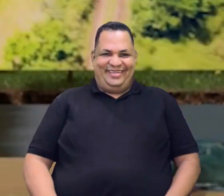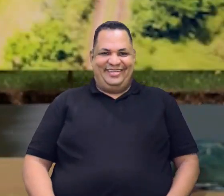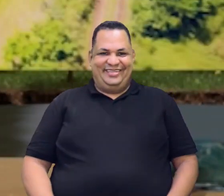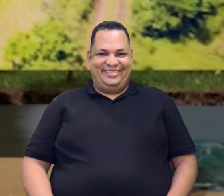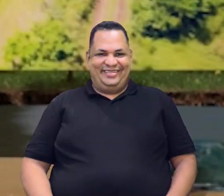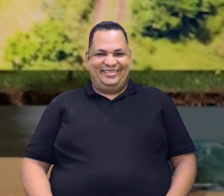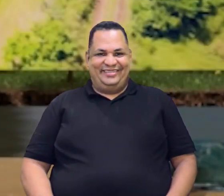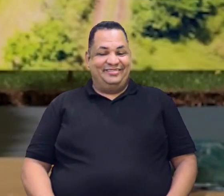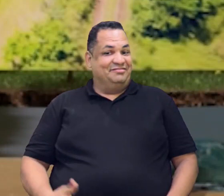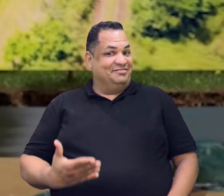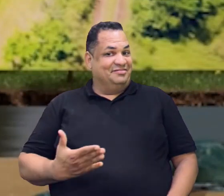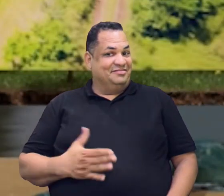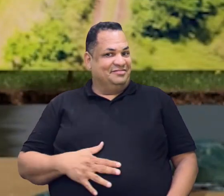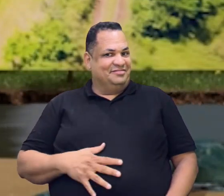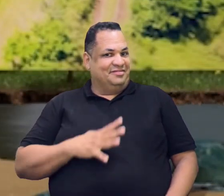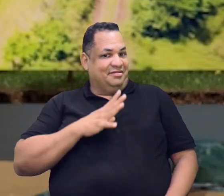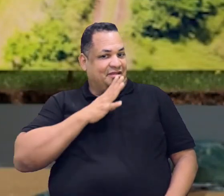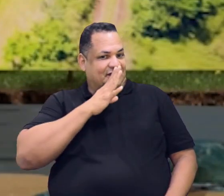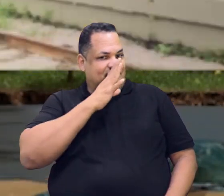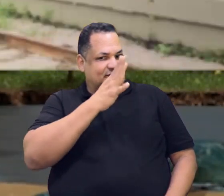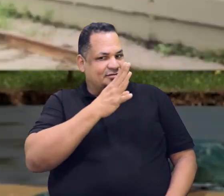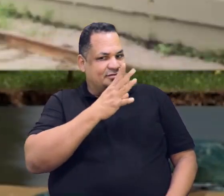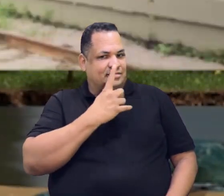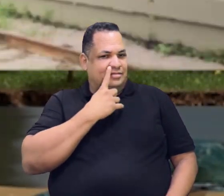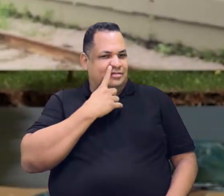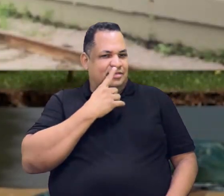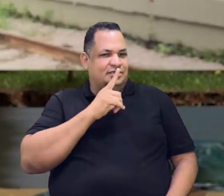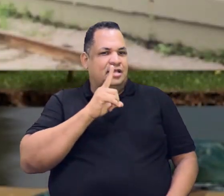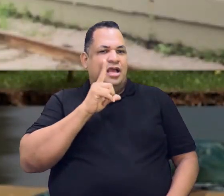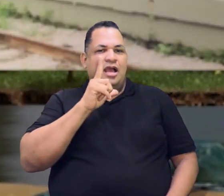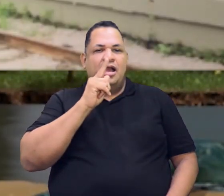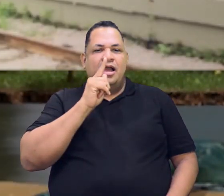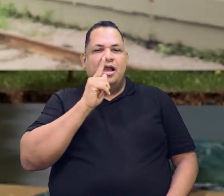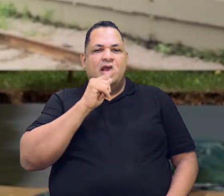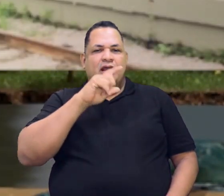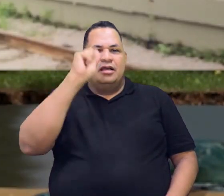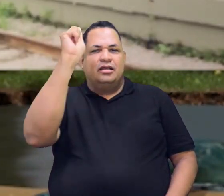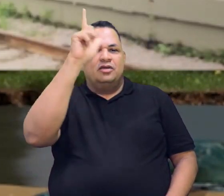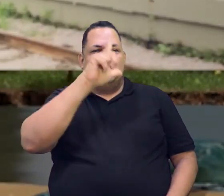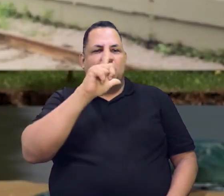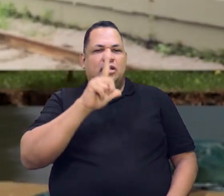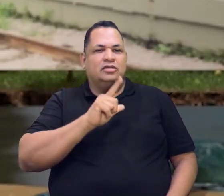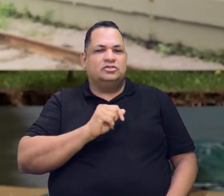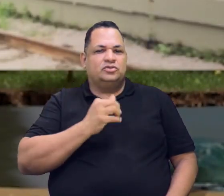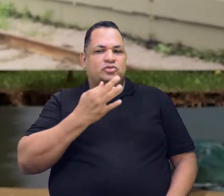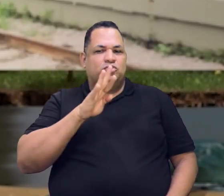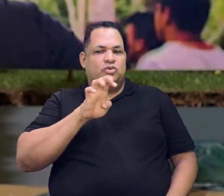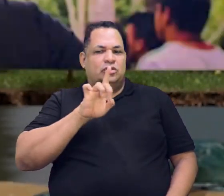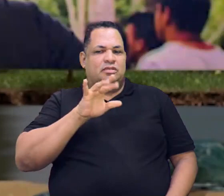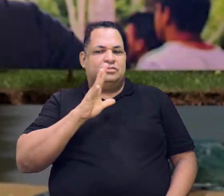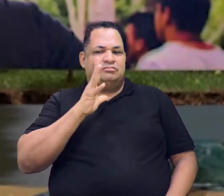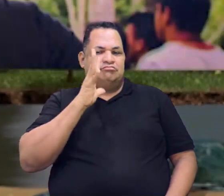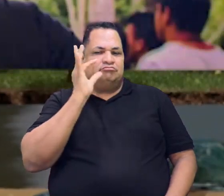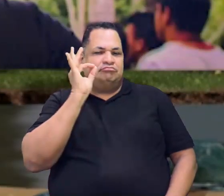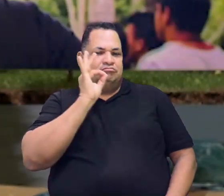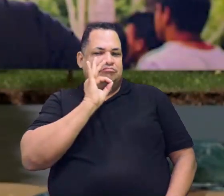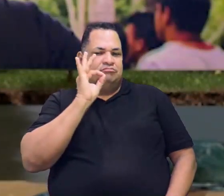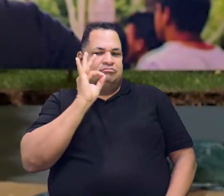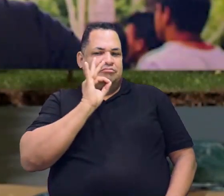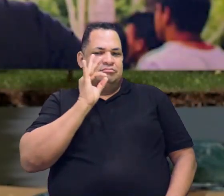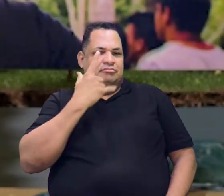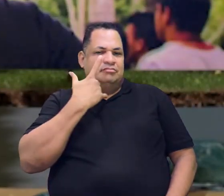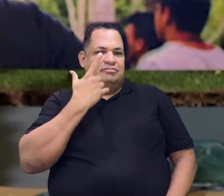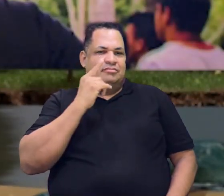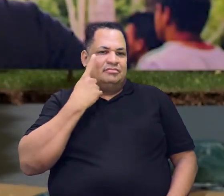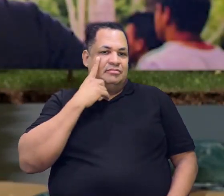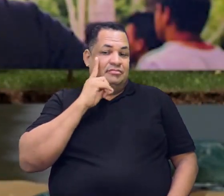Não se engane vendo essa água aí azulzinha, um azul turquesa. Linda, não é? Pois